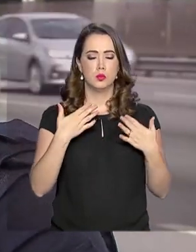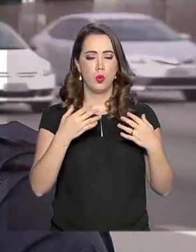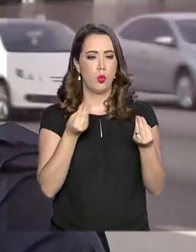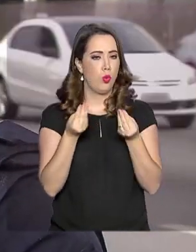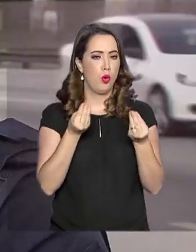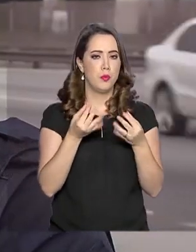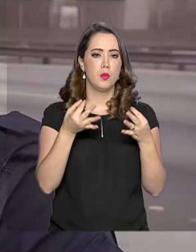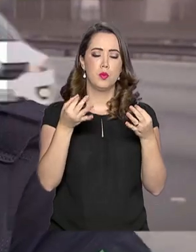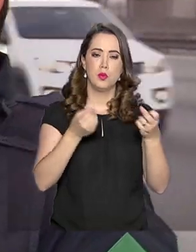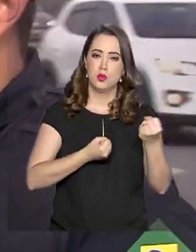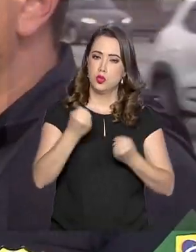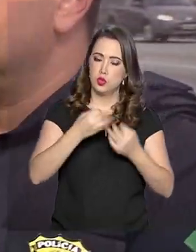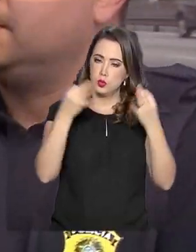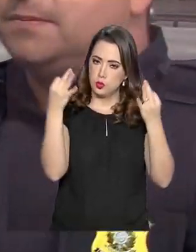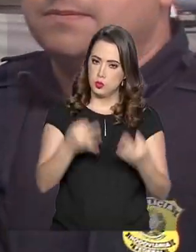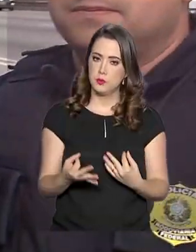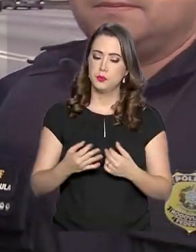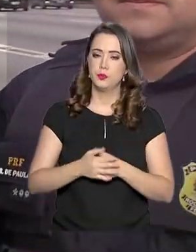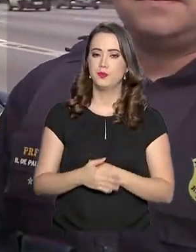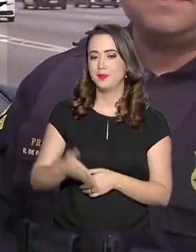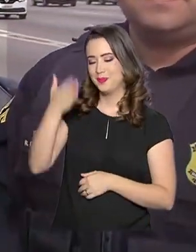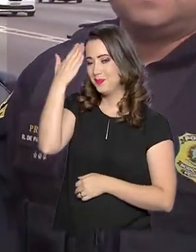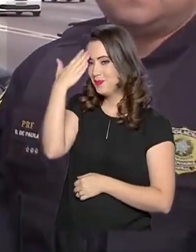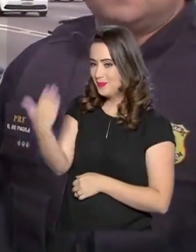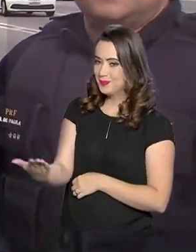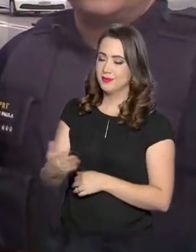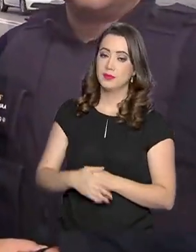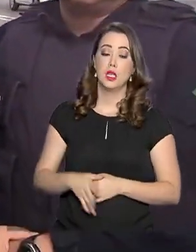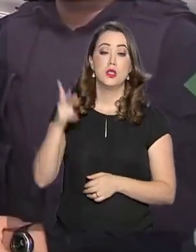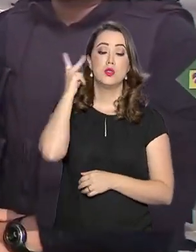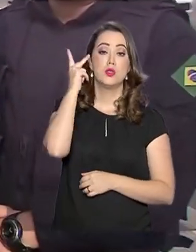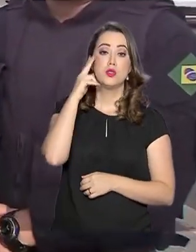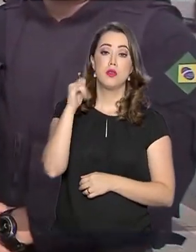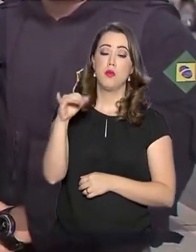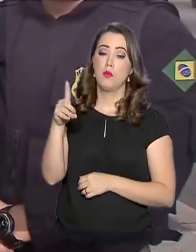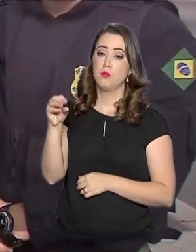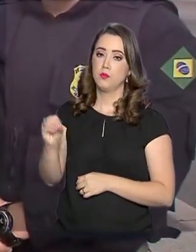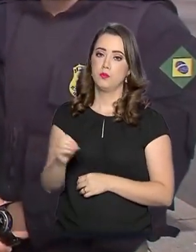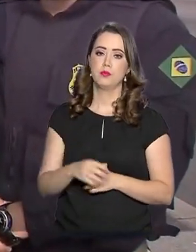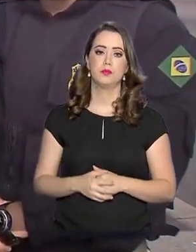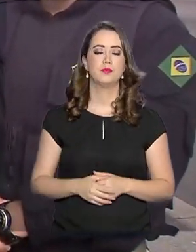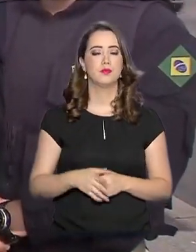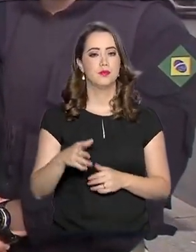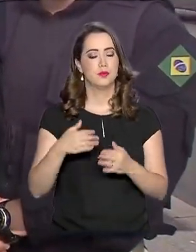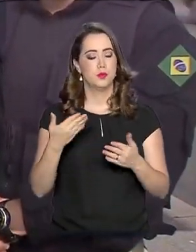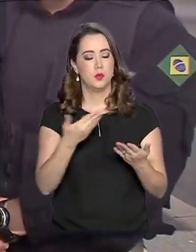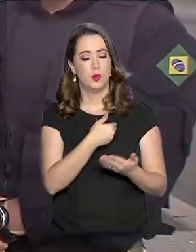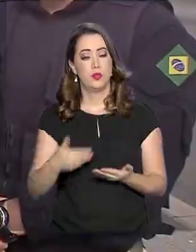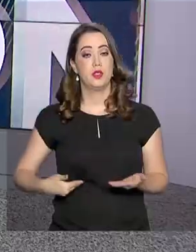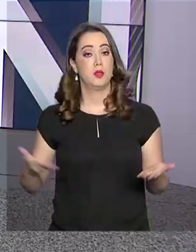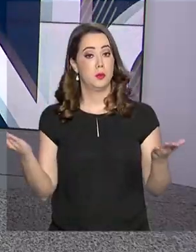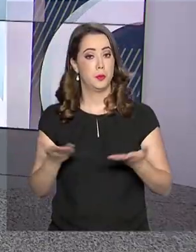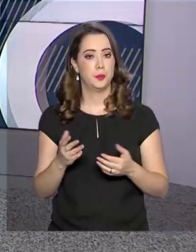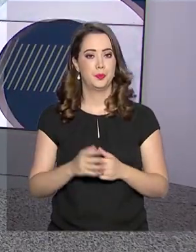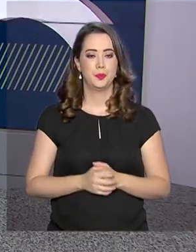para motorista. Muito obrigado pela sua participação. De São Paulo, Ricardo Ferraz para o governo agora.